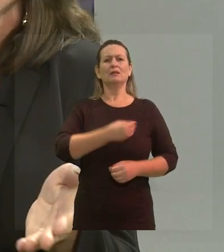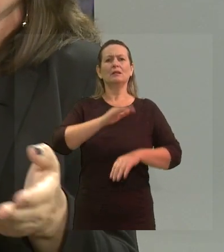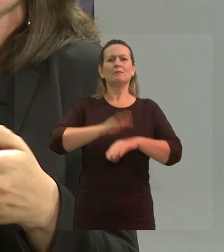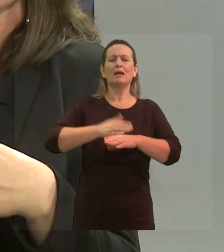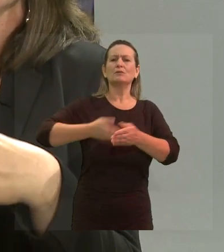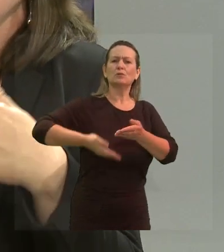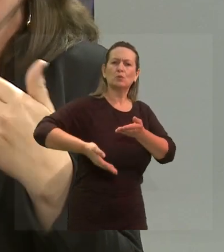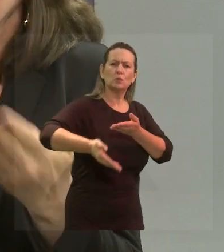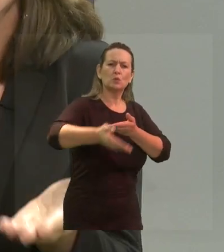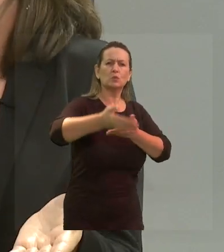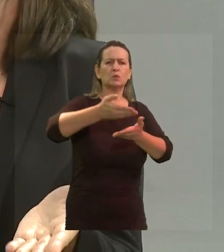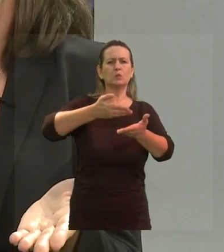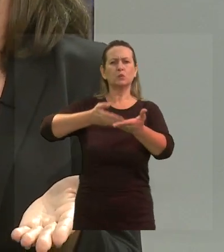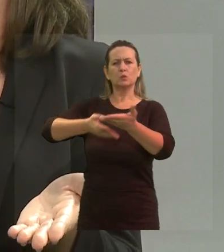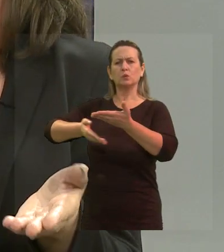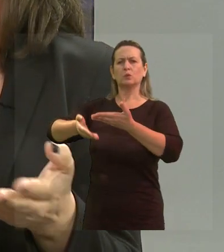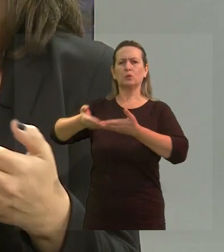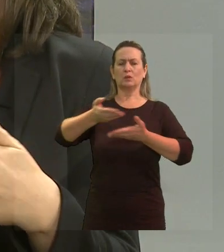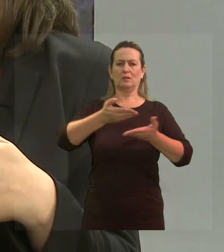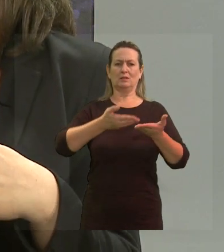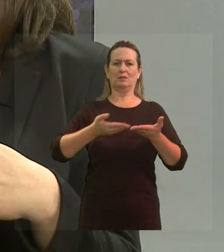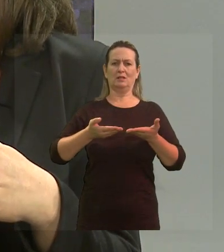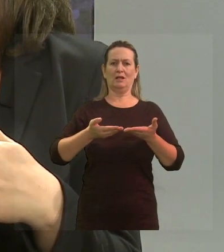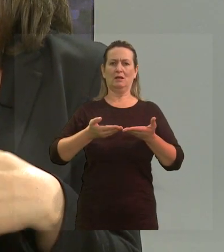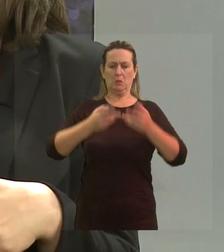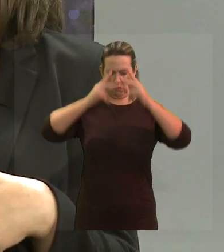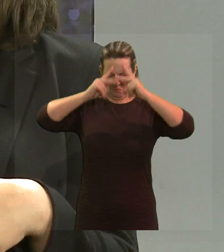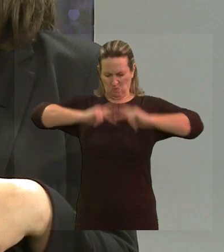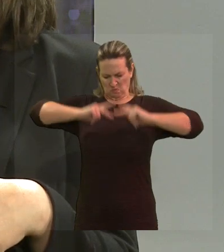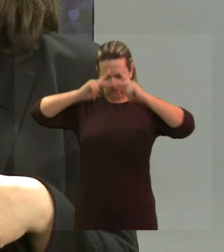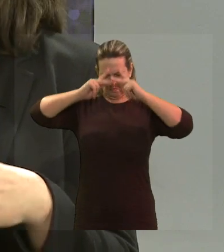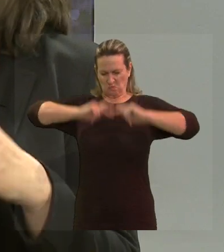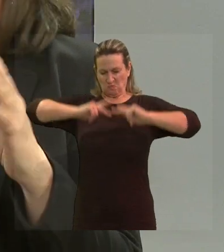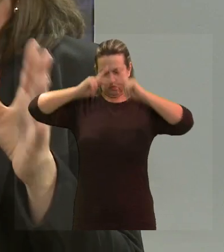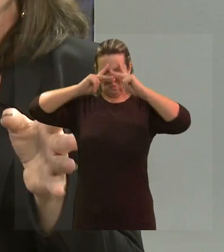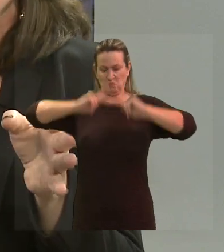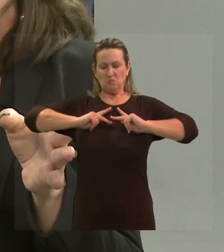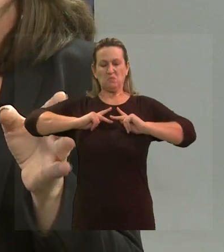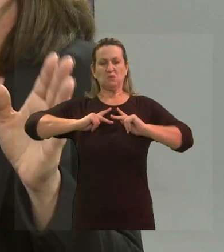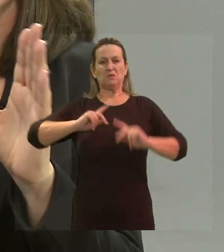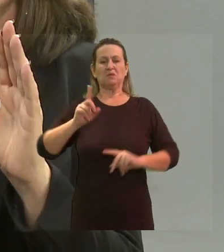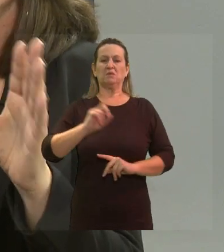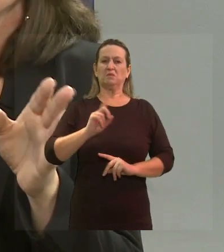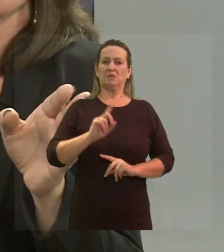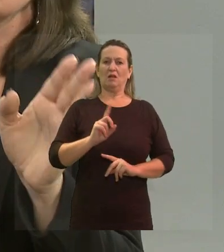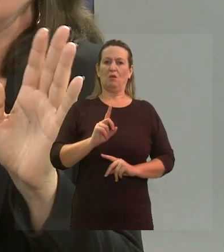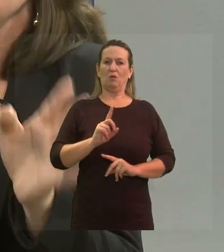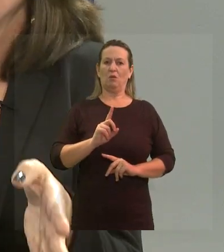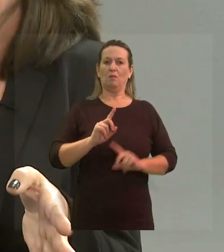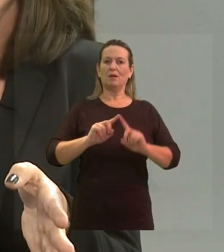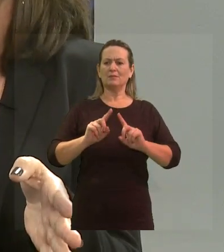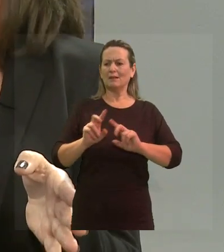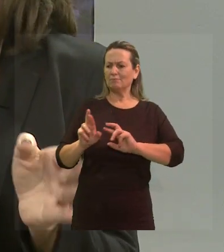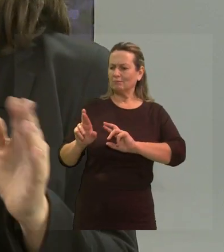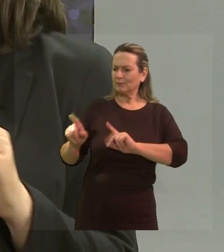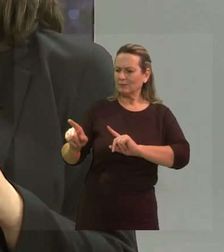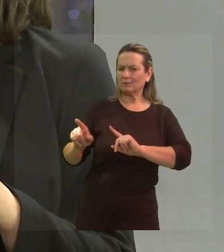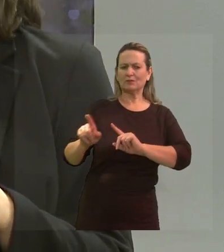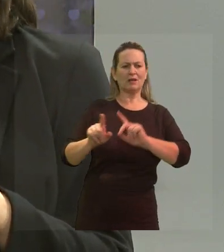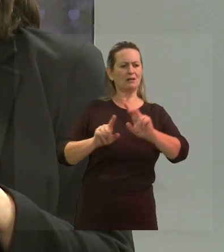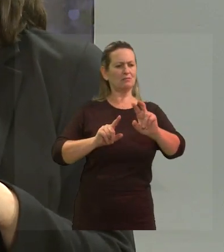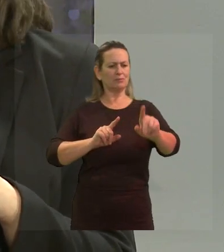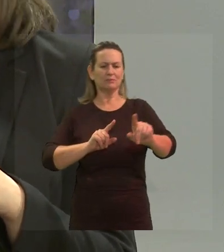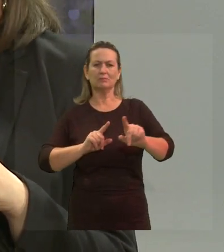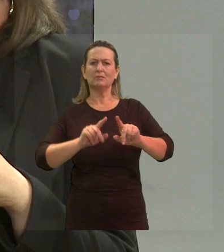mais, a gente doar mais, não ser tão egocêntrico, e pensar que a questão, por exemplo, da diferença, seja,